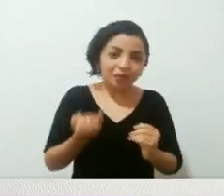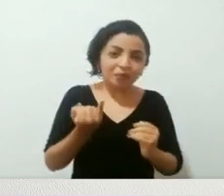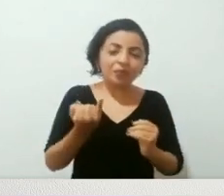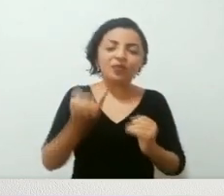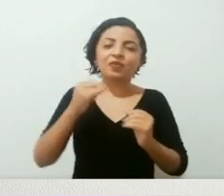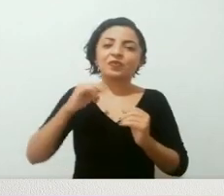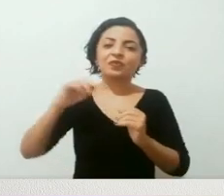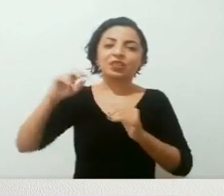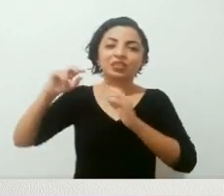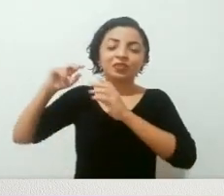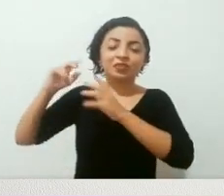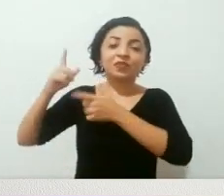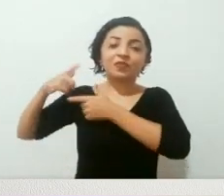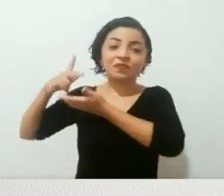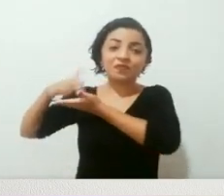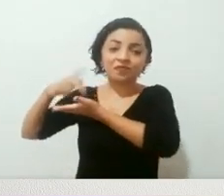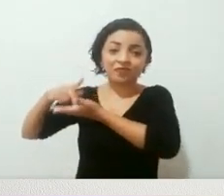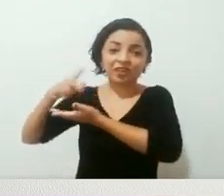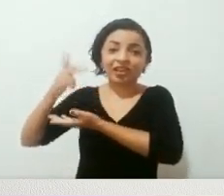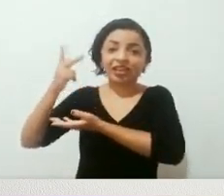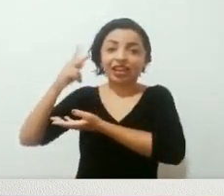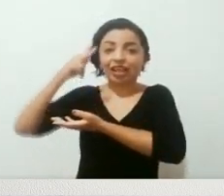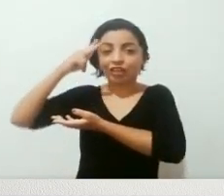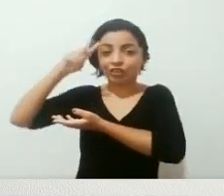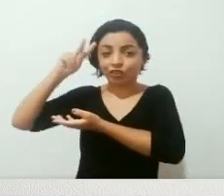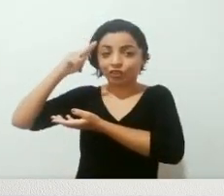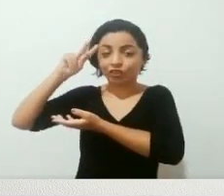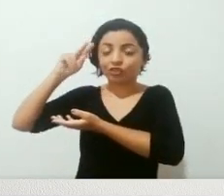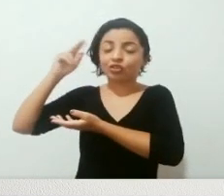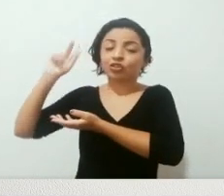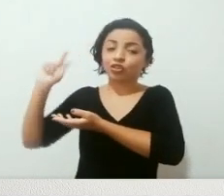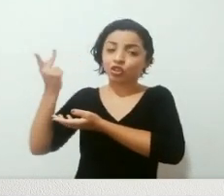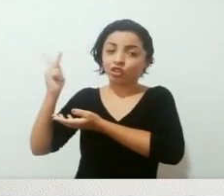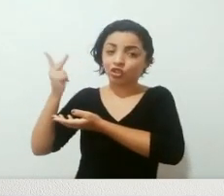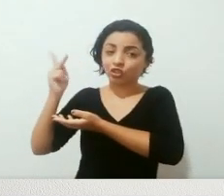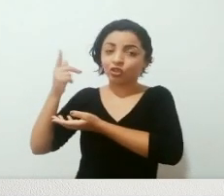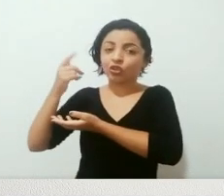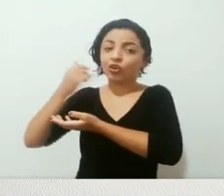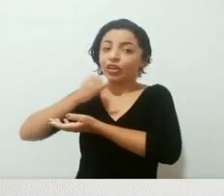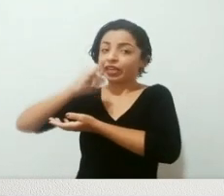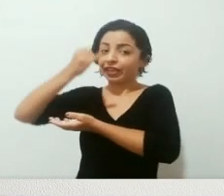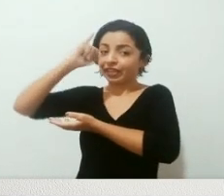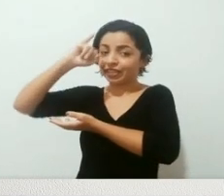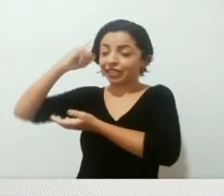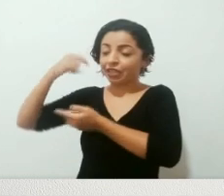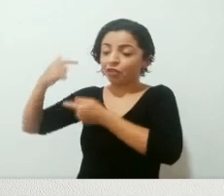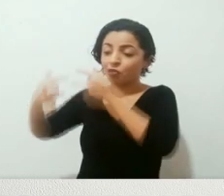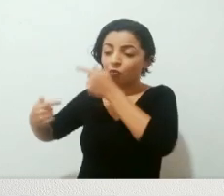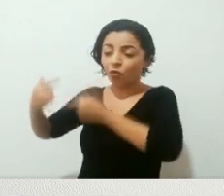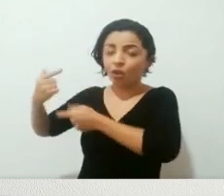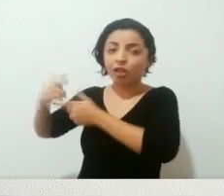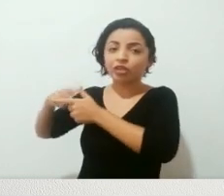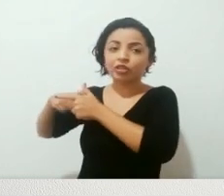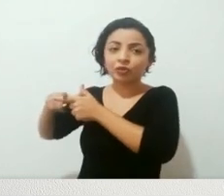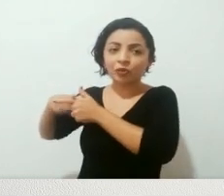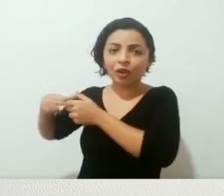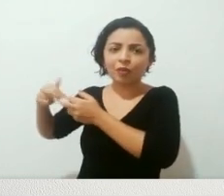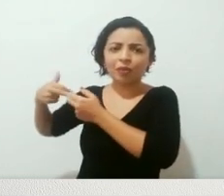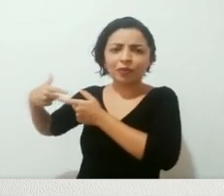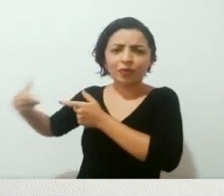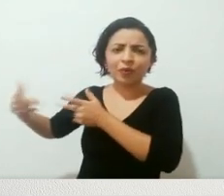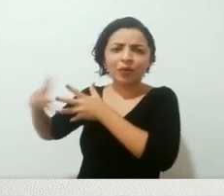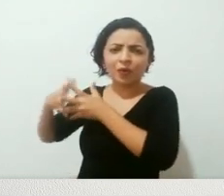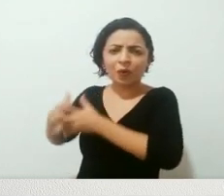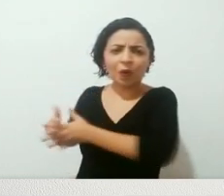sofrendo atentados terroristas, de grupos de extrema esquerda, de grupos de extrema direita, fragmentação partidária, e tudo isso